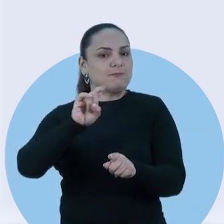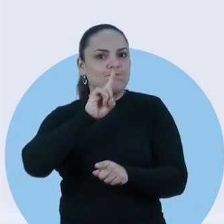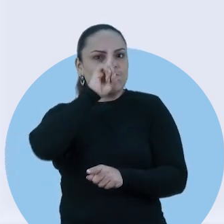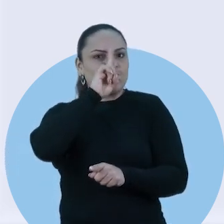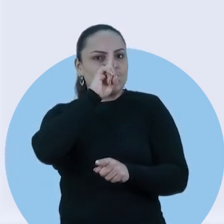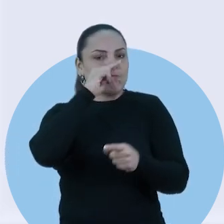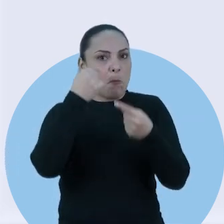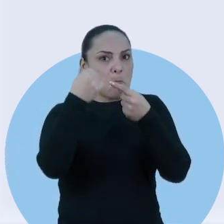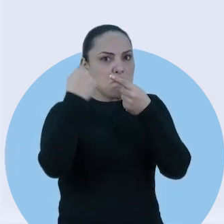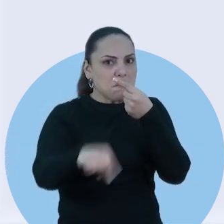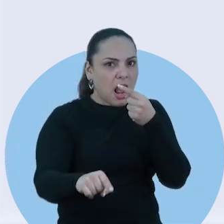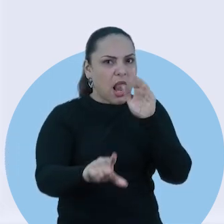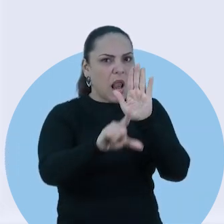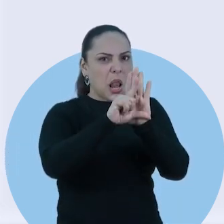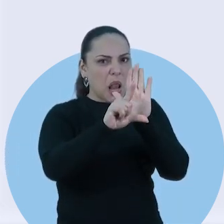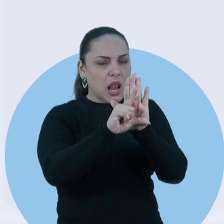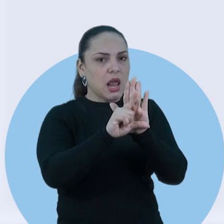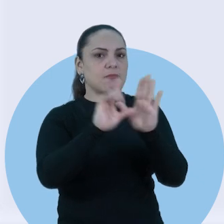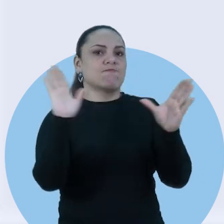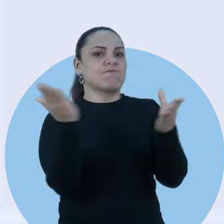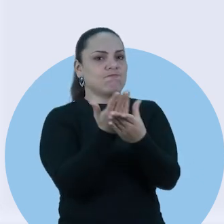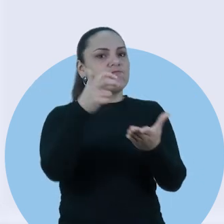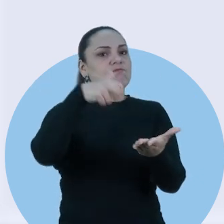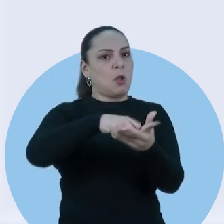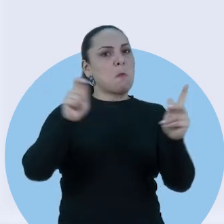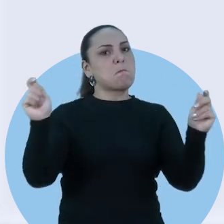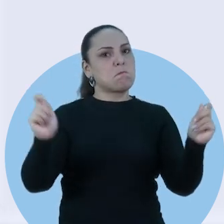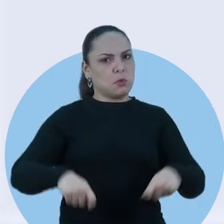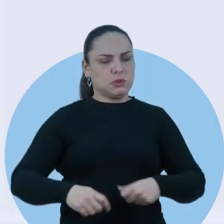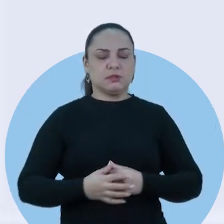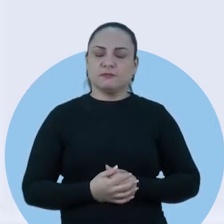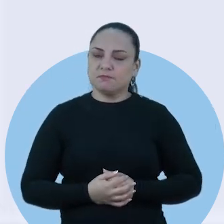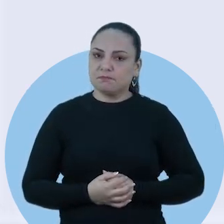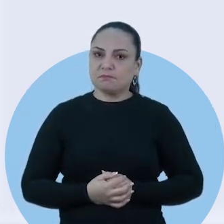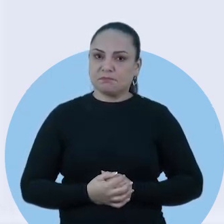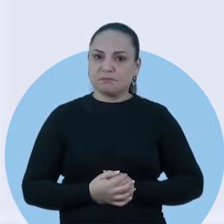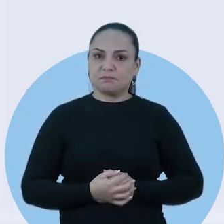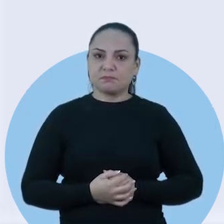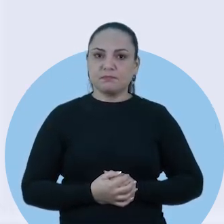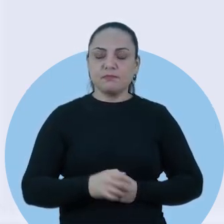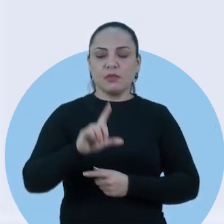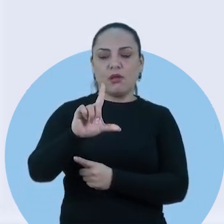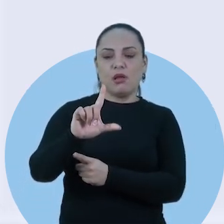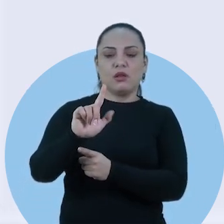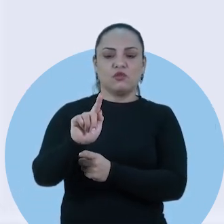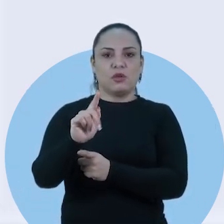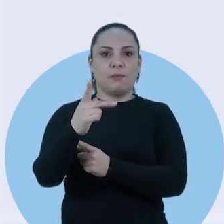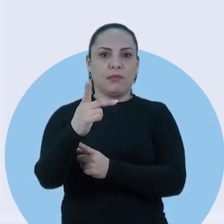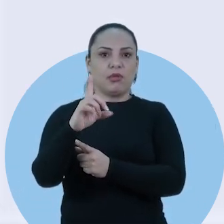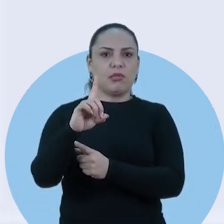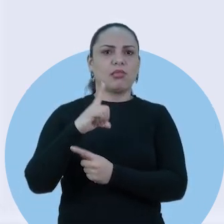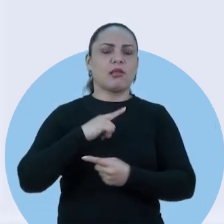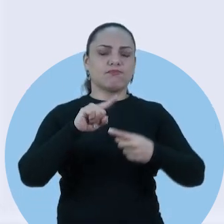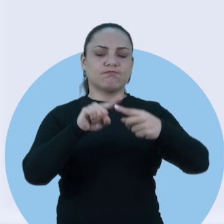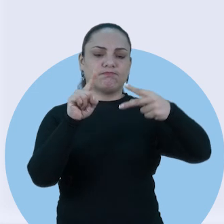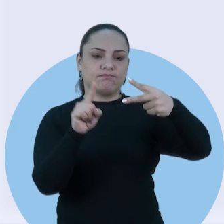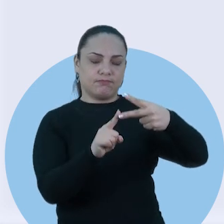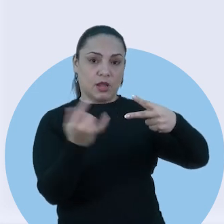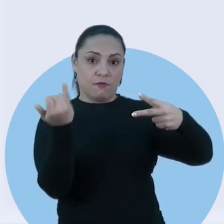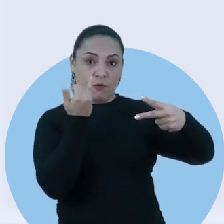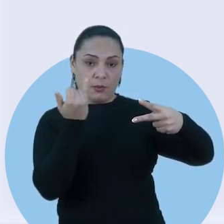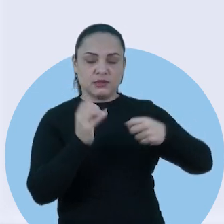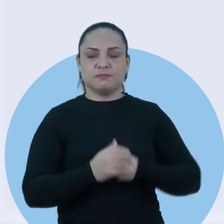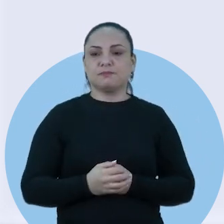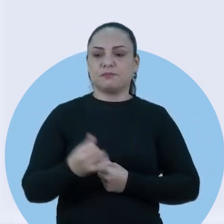organizações podem sofrer em decorrência da violação dos precentes dessa lei. A LGPD destina em dois tipos de dados,